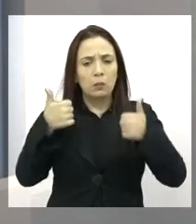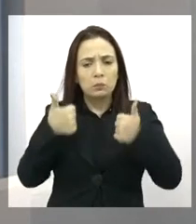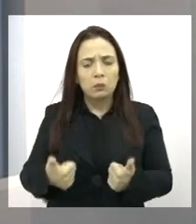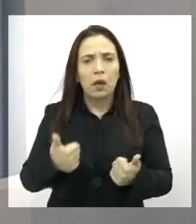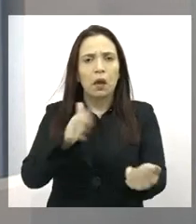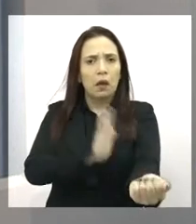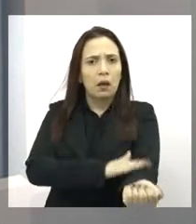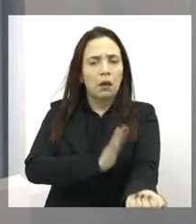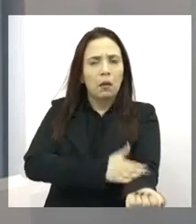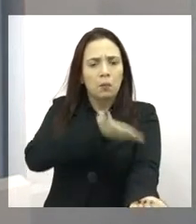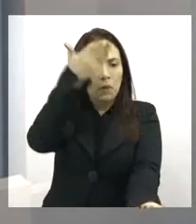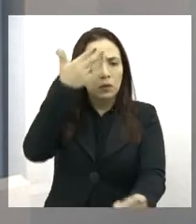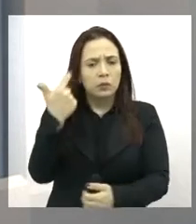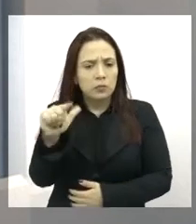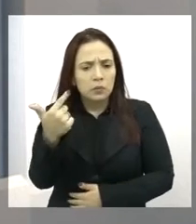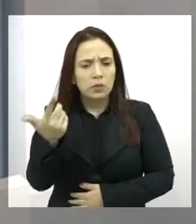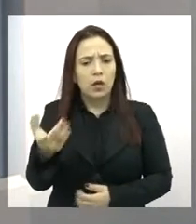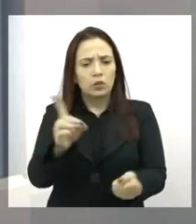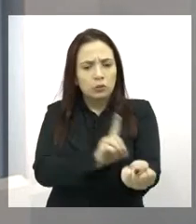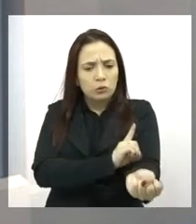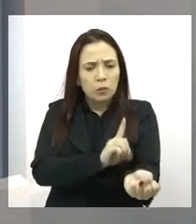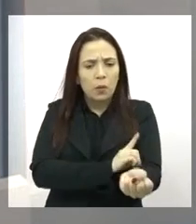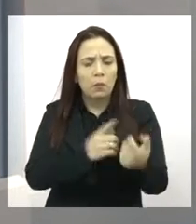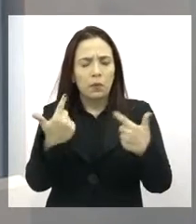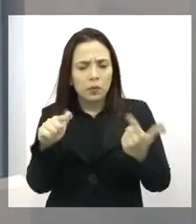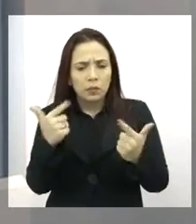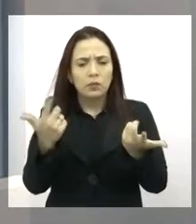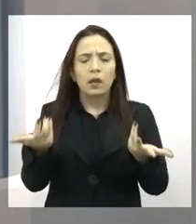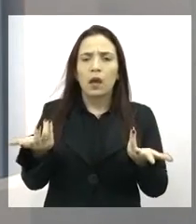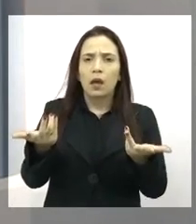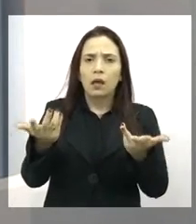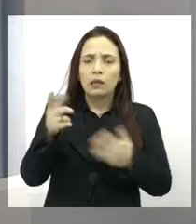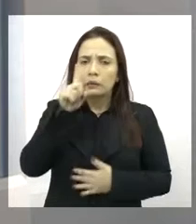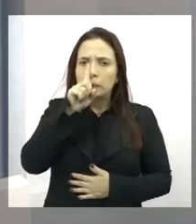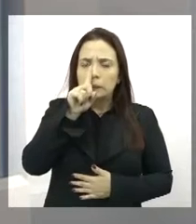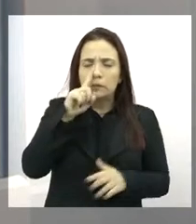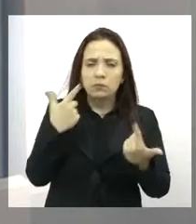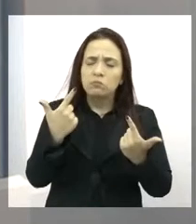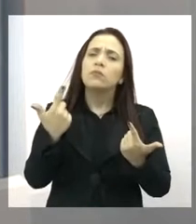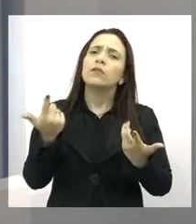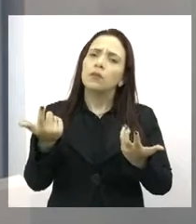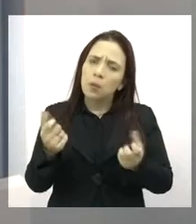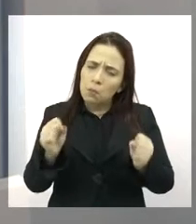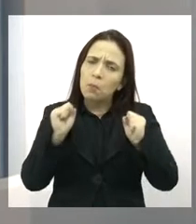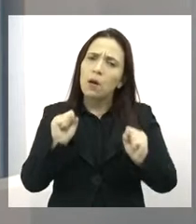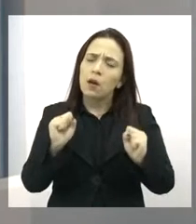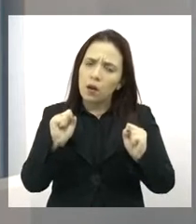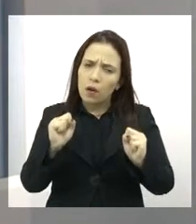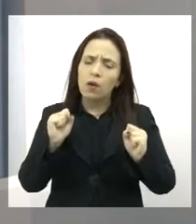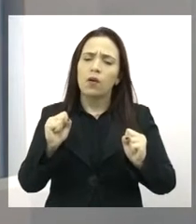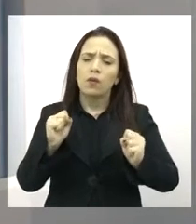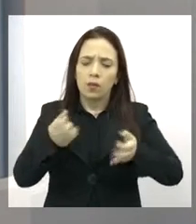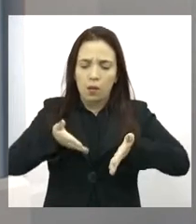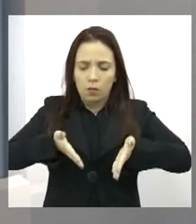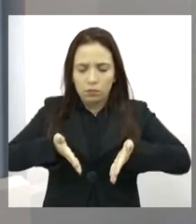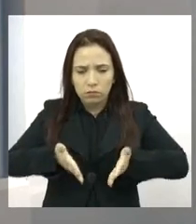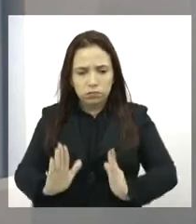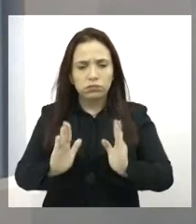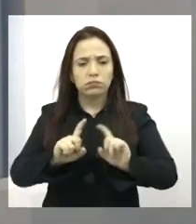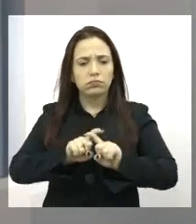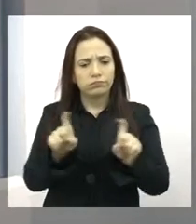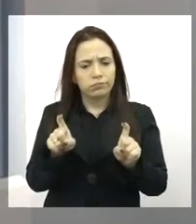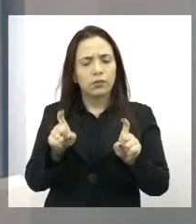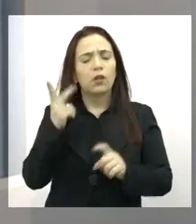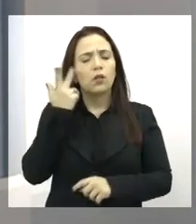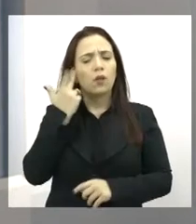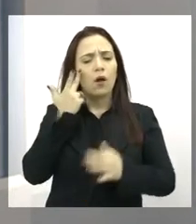hipertensa, não tendo diabetes, enfim, não tendo nenhum indicativo de risco. ideal é que ela tenha realmente o parto normal, né?